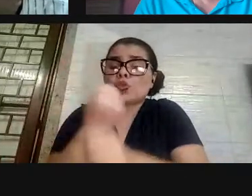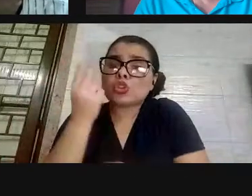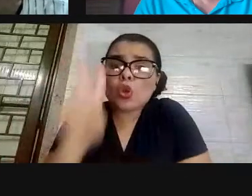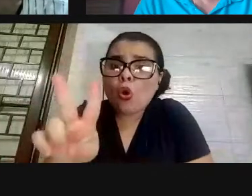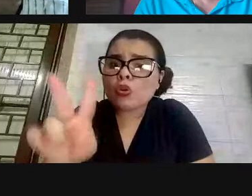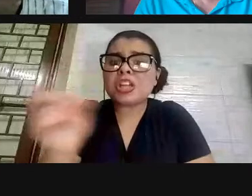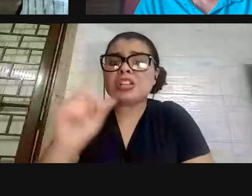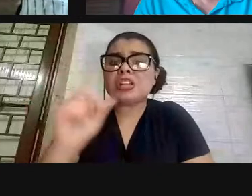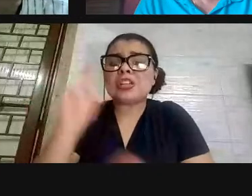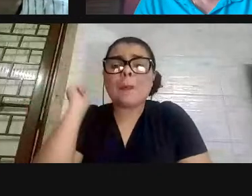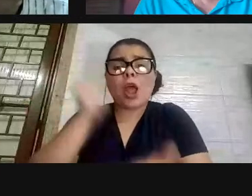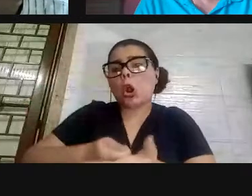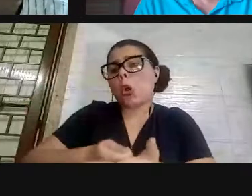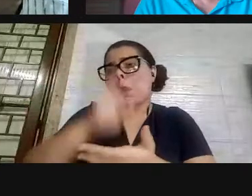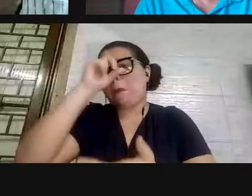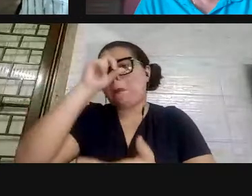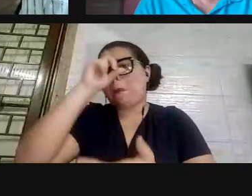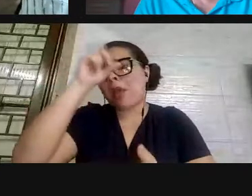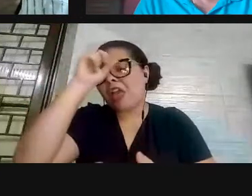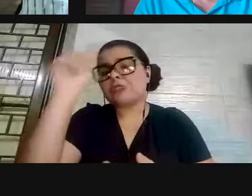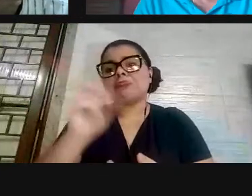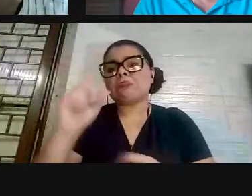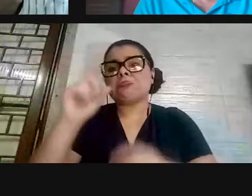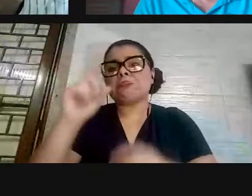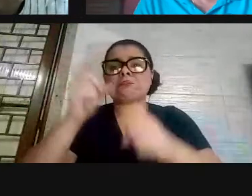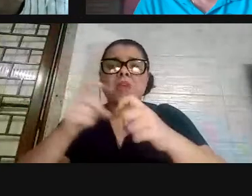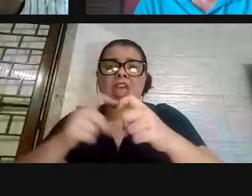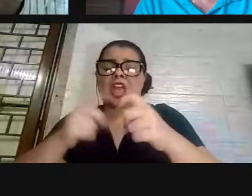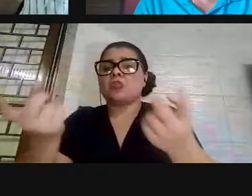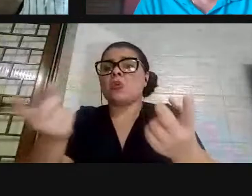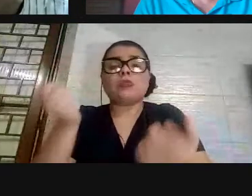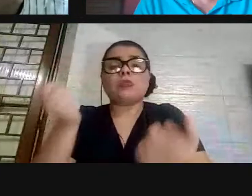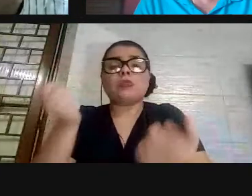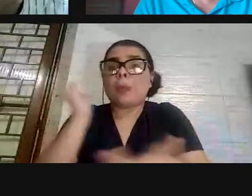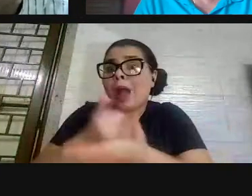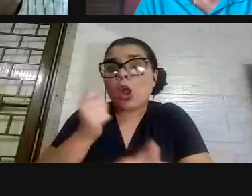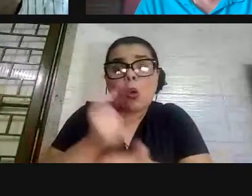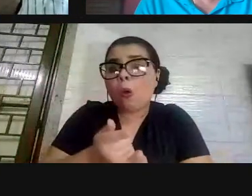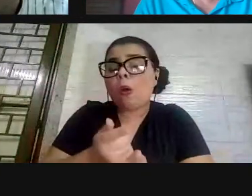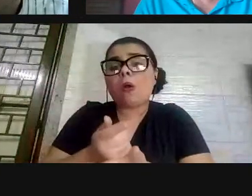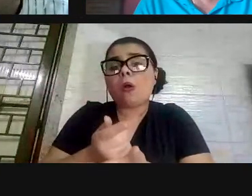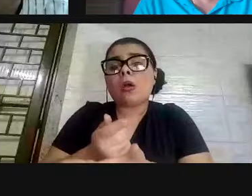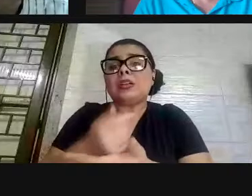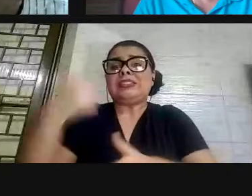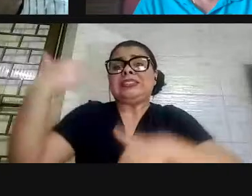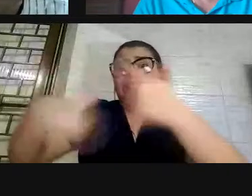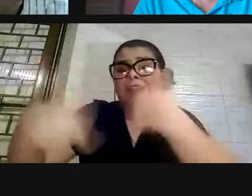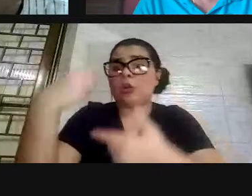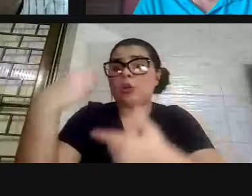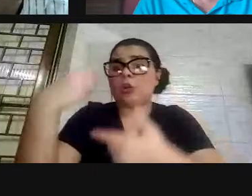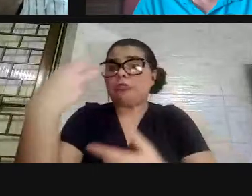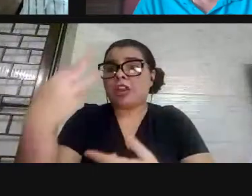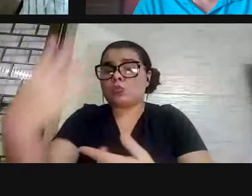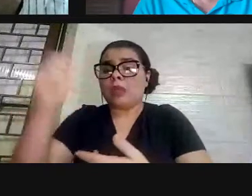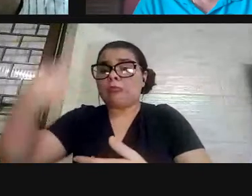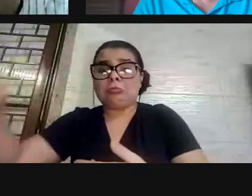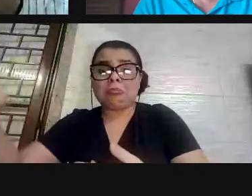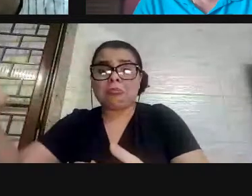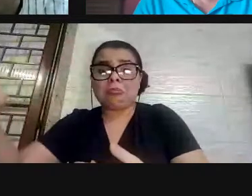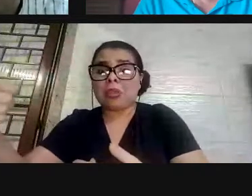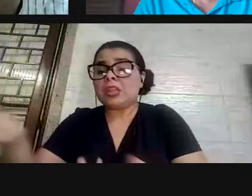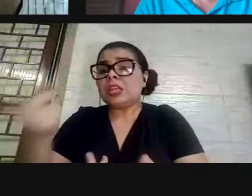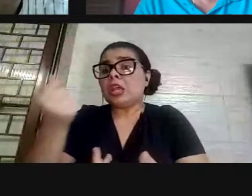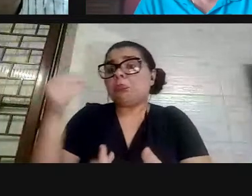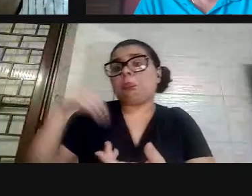pagou os enfermeiros, não pagou os profissionais de saúde, muita gente hoje está sem receber, trabalhou três, quatro meses, e não recebeu, não tem garantia,